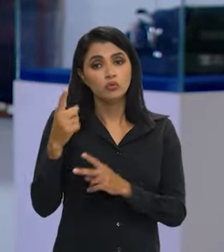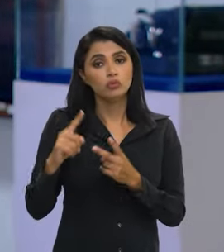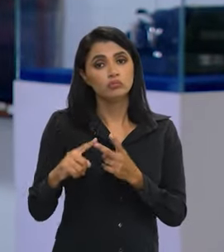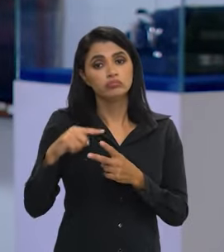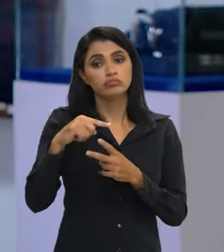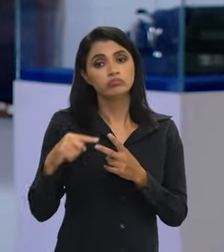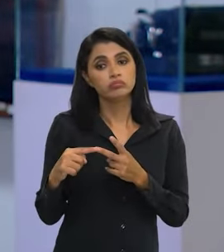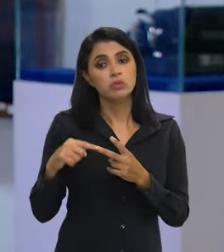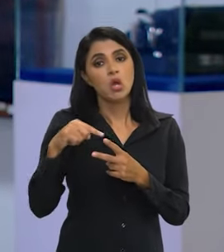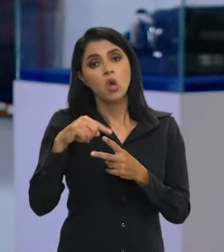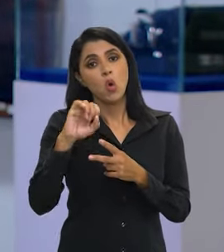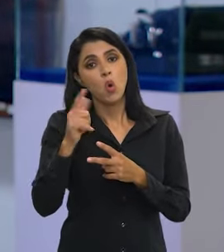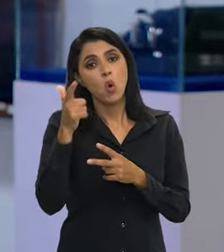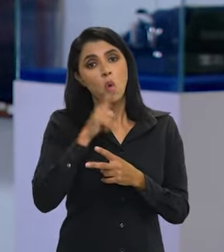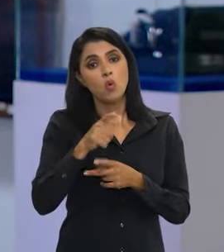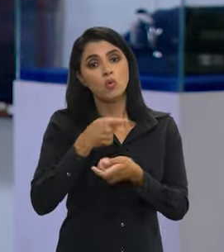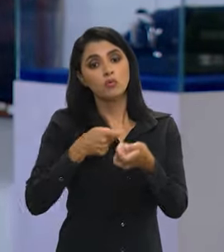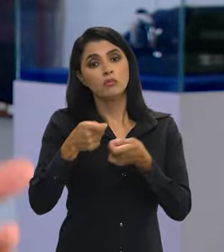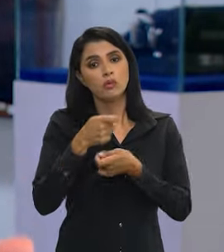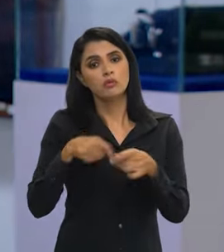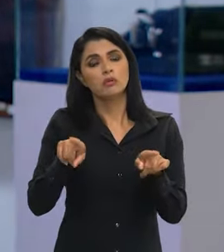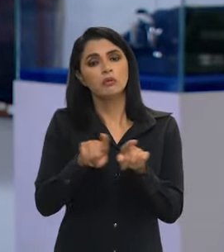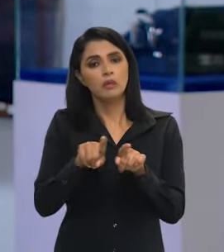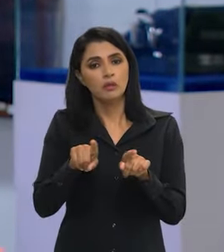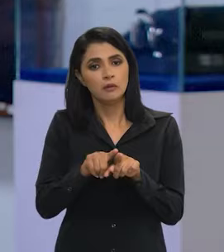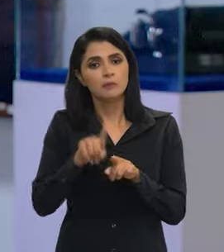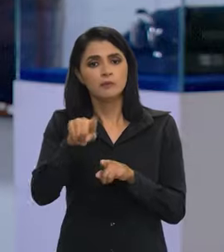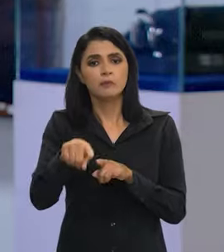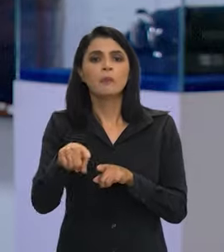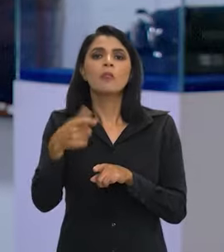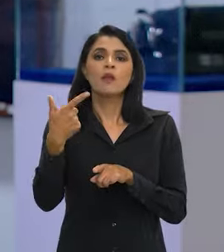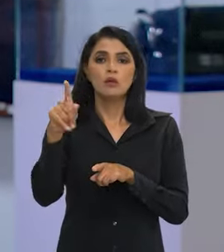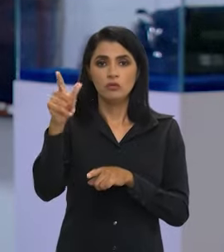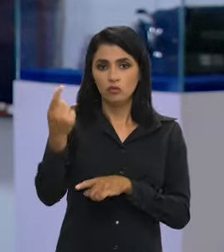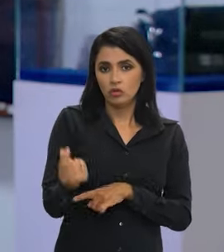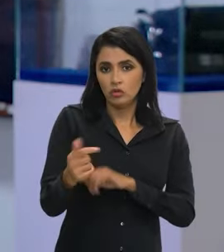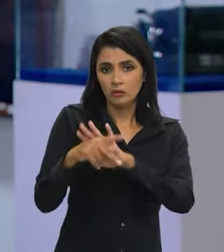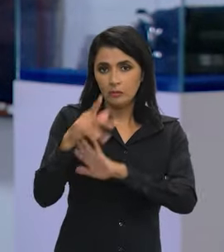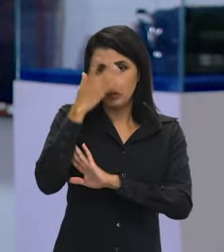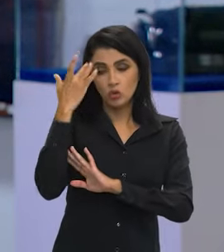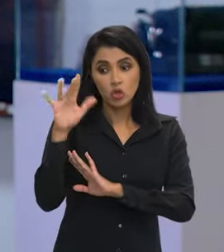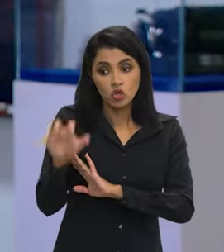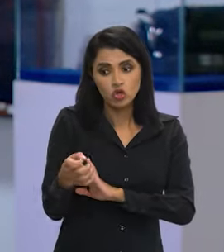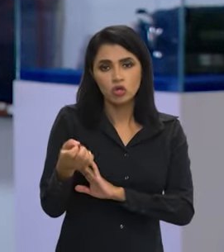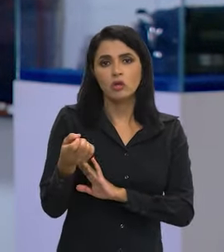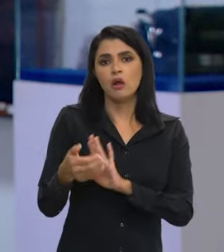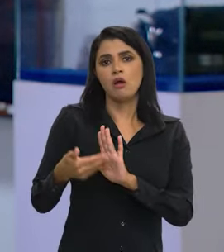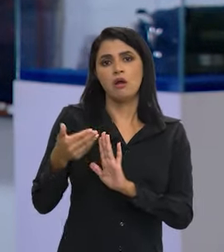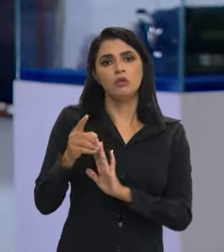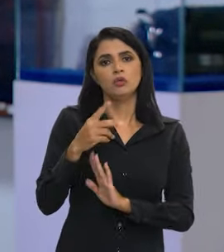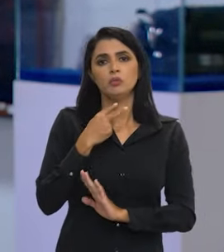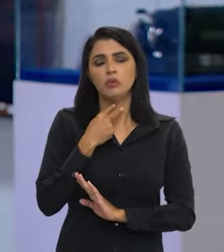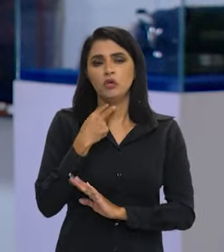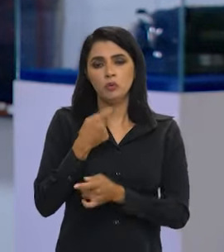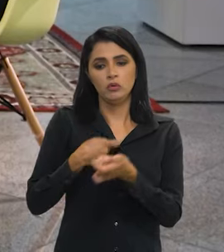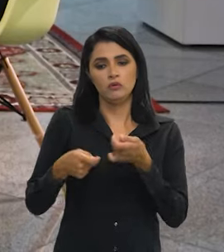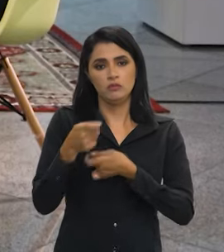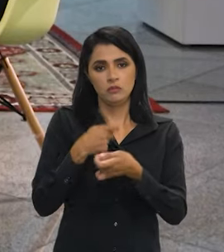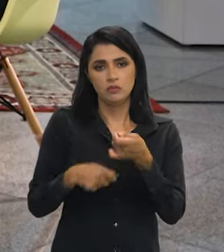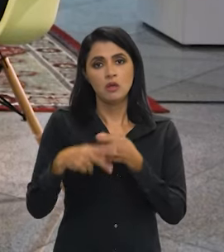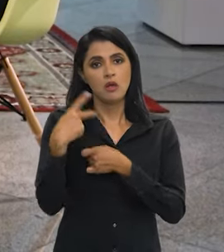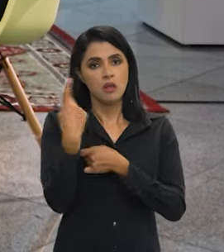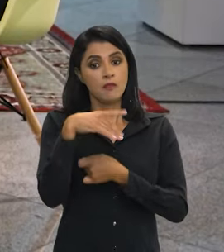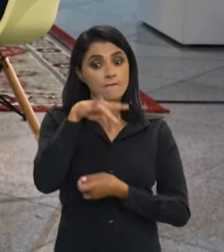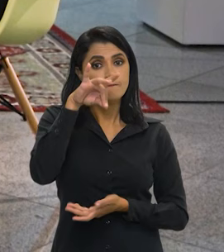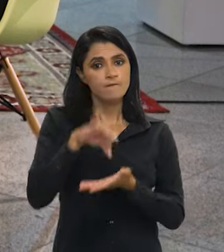rápido, seja porque nós vamos poder até ter economia, sem tirar o dinheiro da pessoa. Não podemos tirar dinheiro de ninguém para economizar, nós temos que